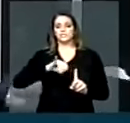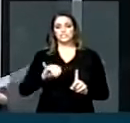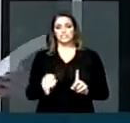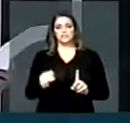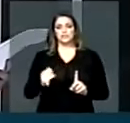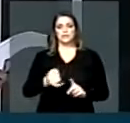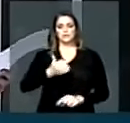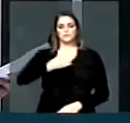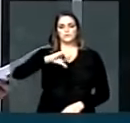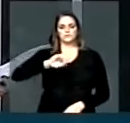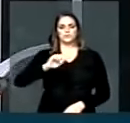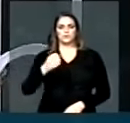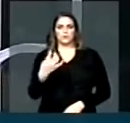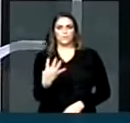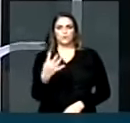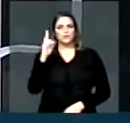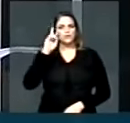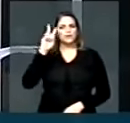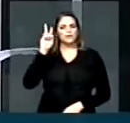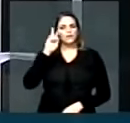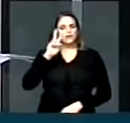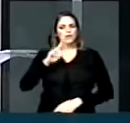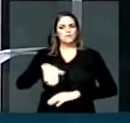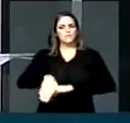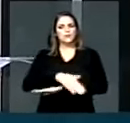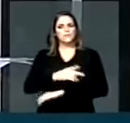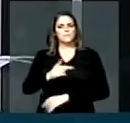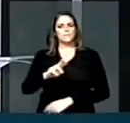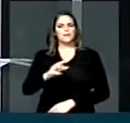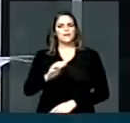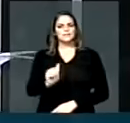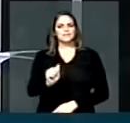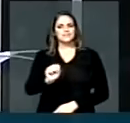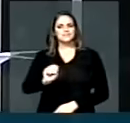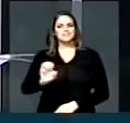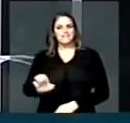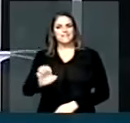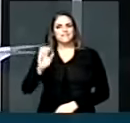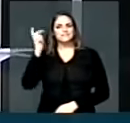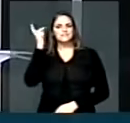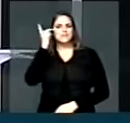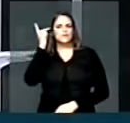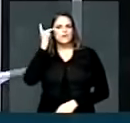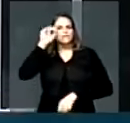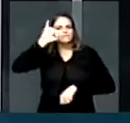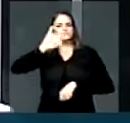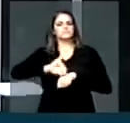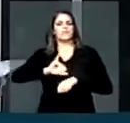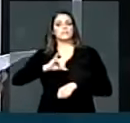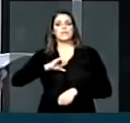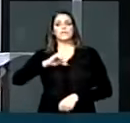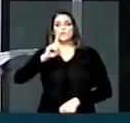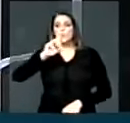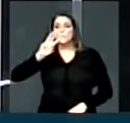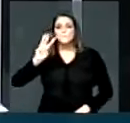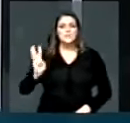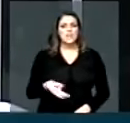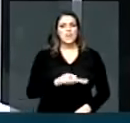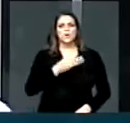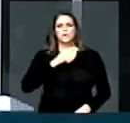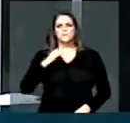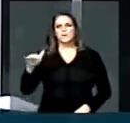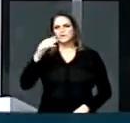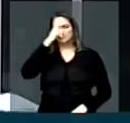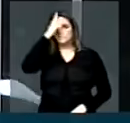na Praça da Sé, quem não se lembra, região central de São Paulo, reuniram-se cerca de um milhão e meio de